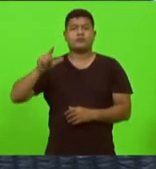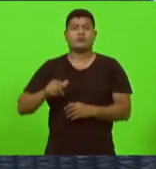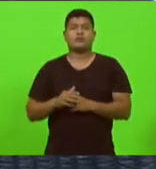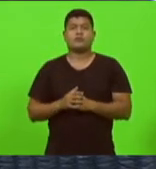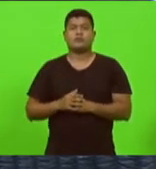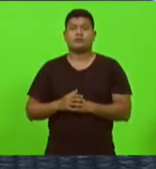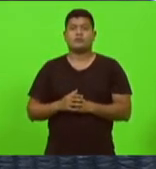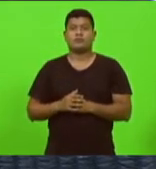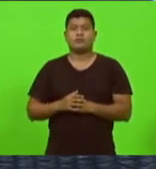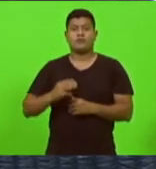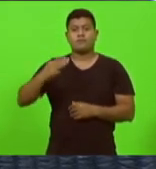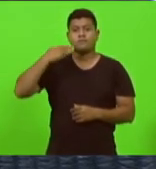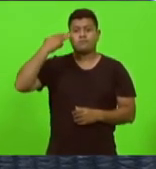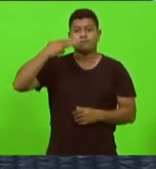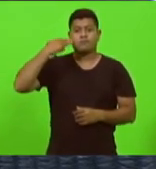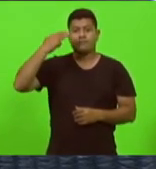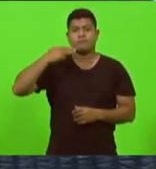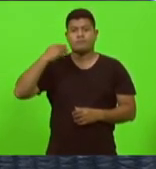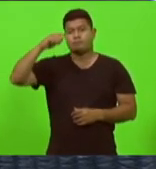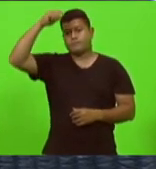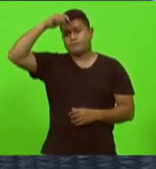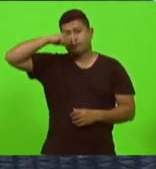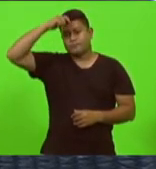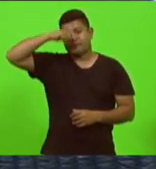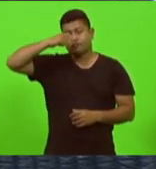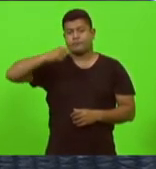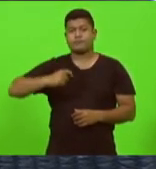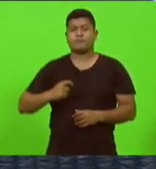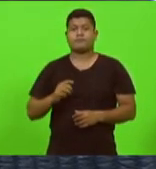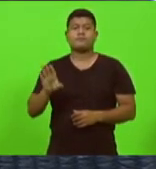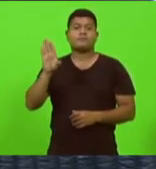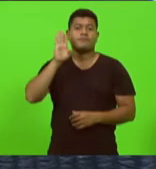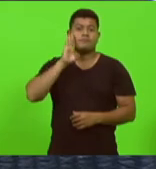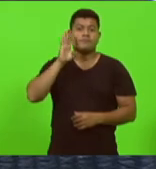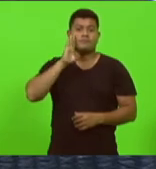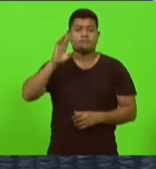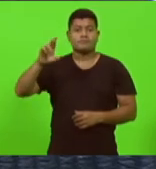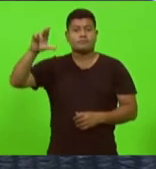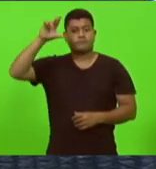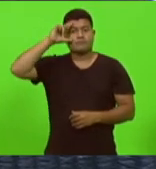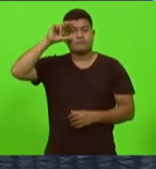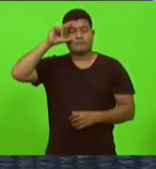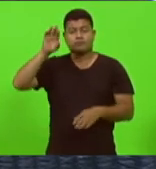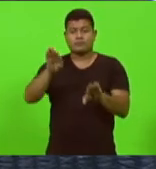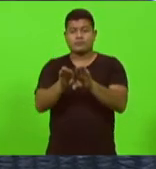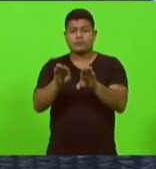Marcios Machado Maurício Curdilac Nilson Berlanda Ricardo Alba e Sargento Lima